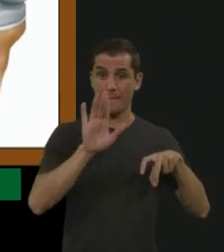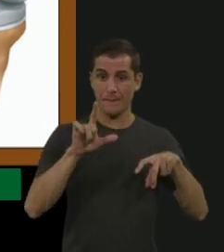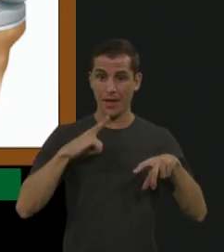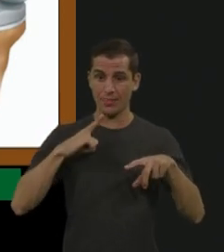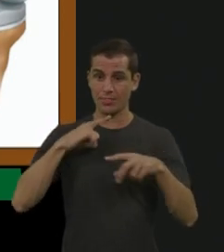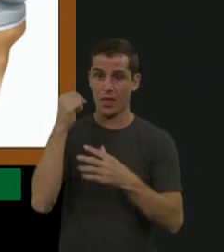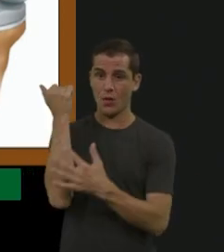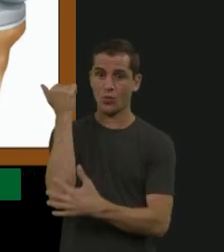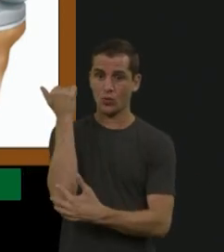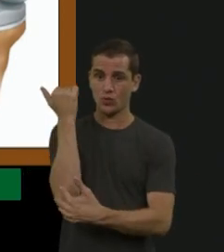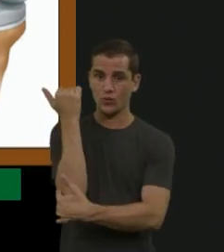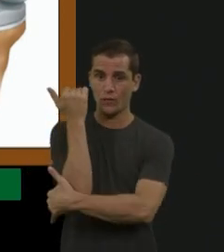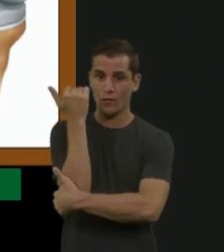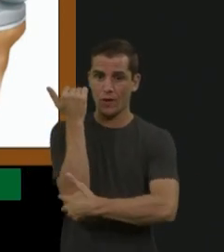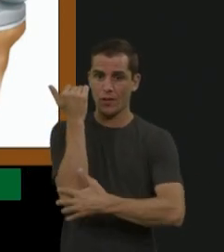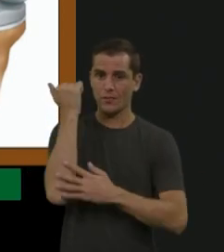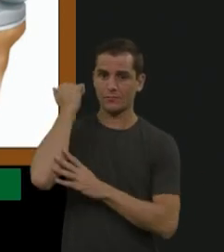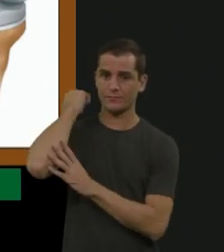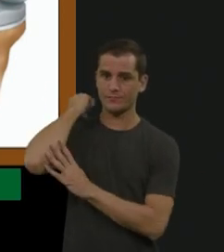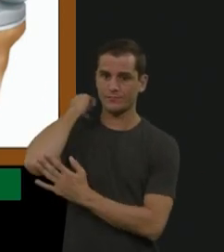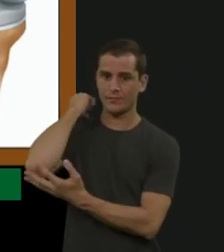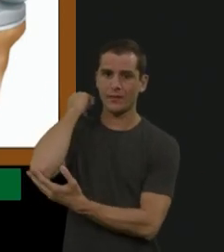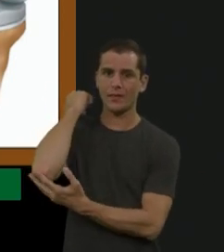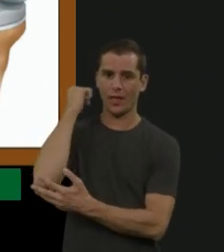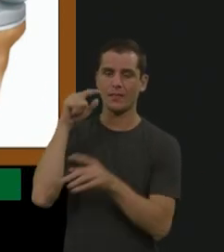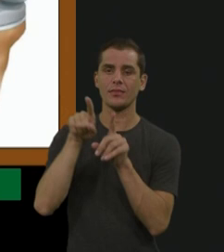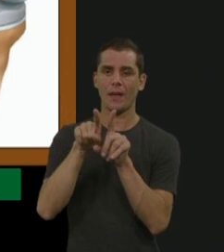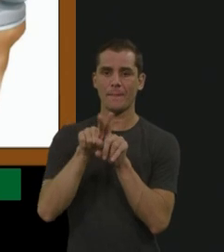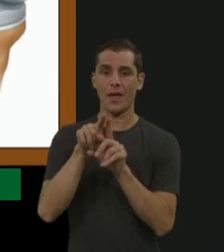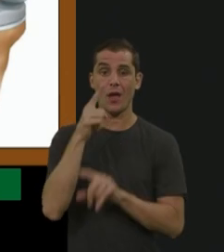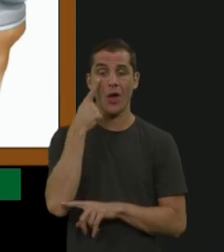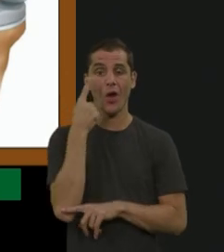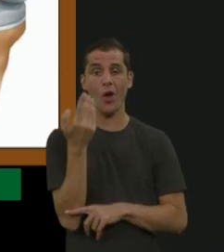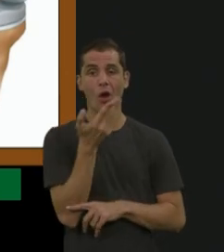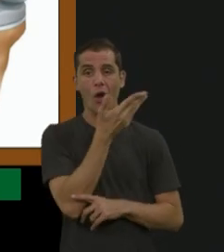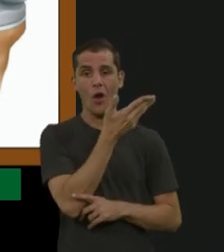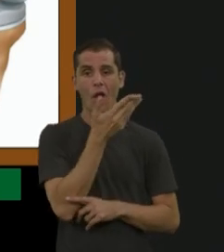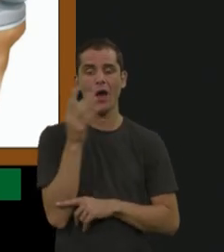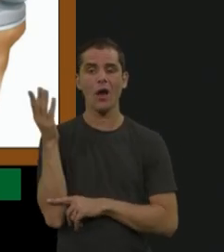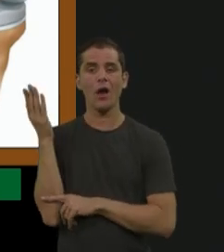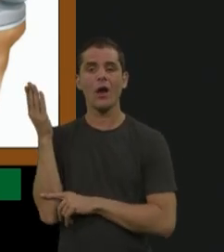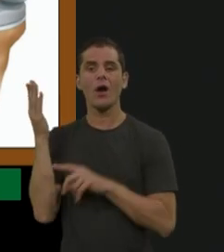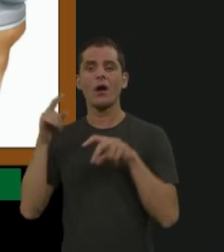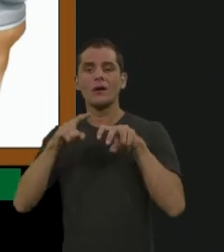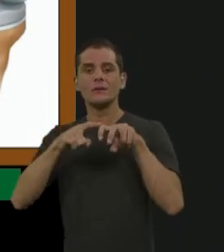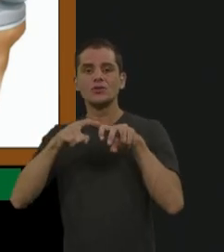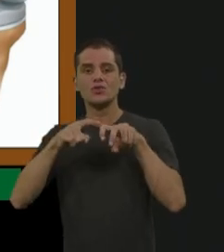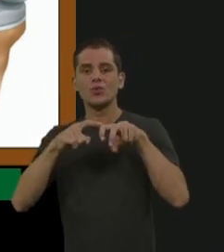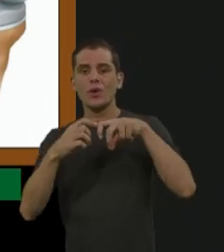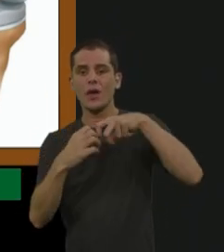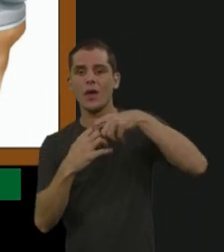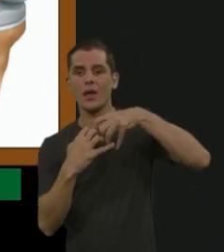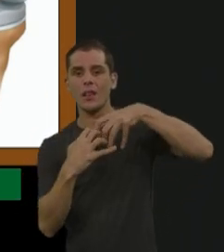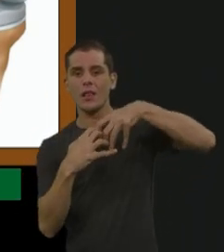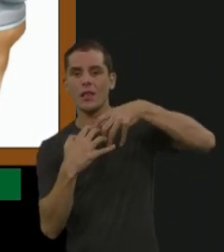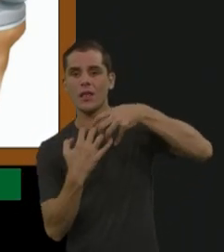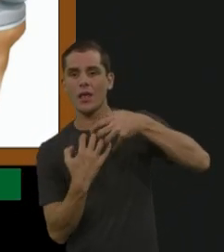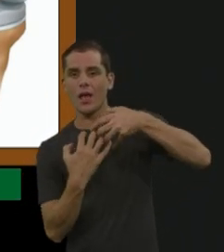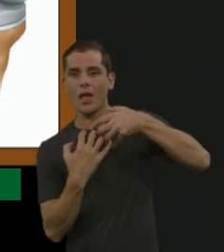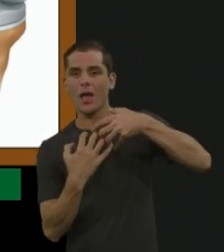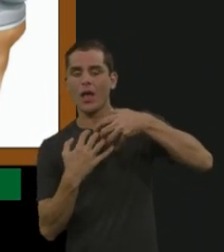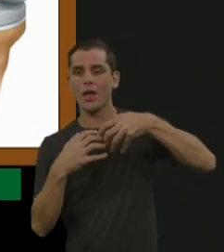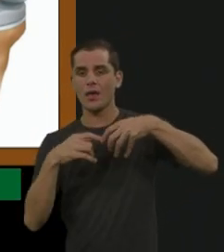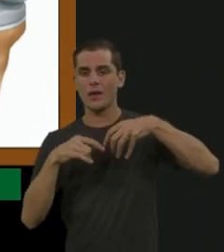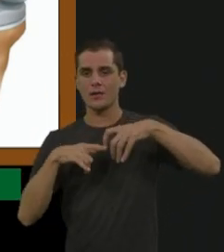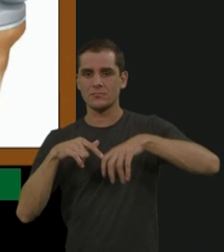aqui é um raio-x normal, em que a gente vê a de joelho, a gente vê a separação entre o osso da coxa e